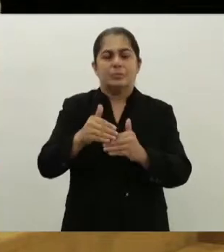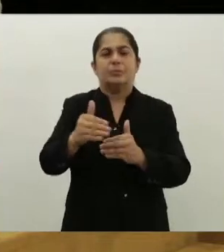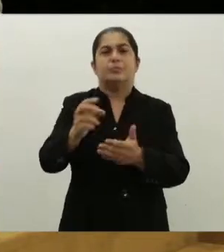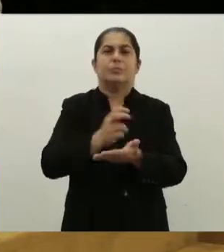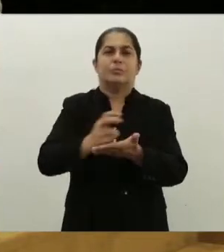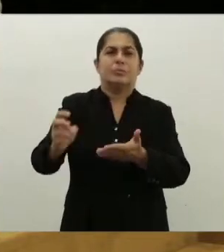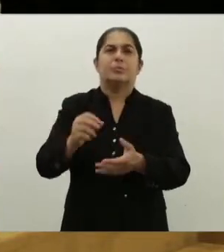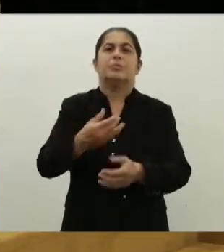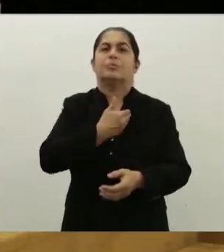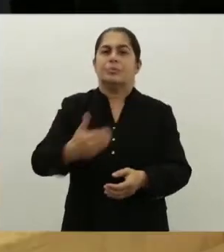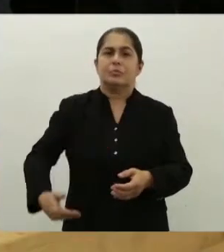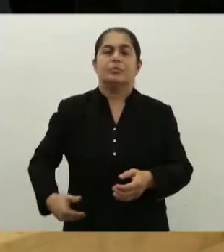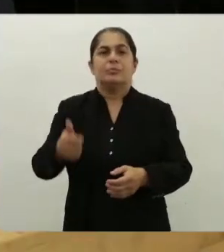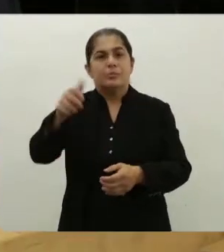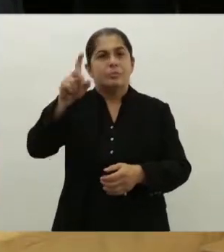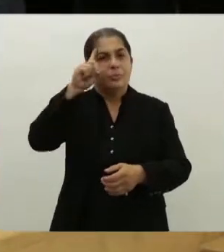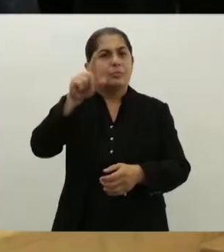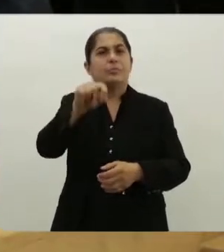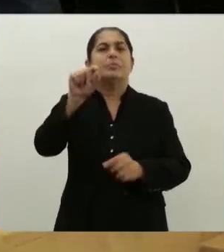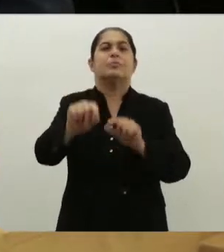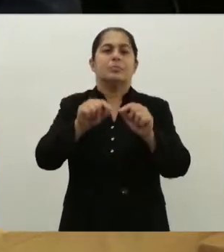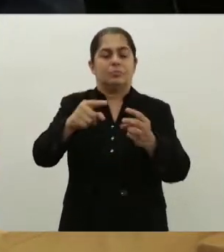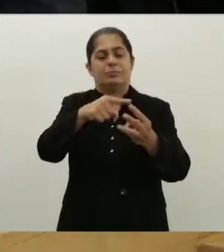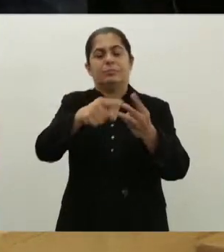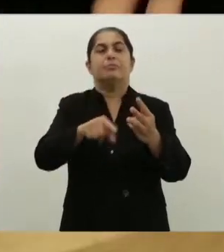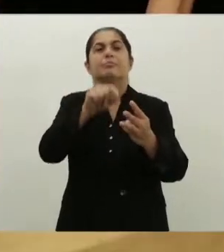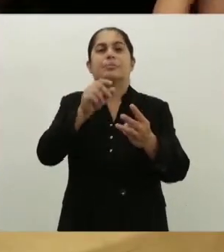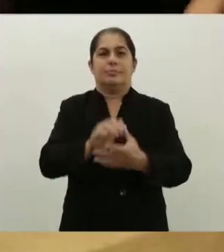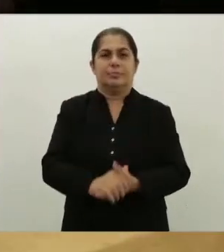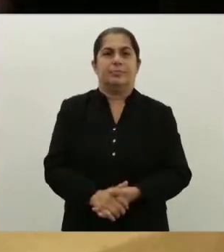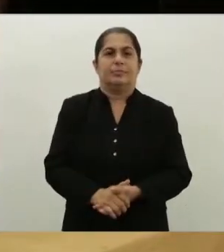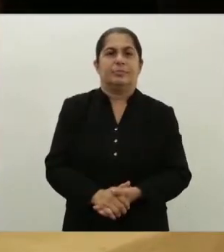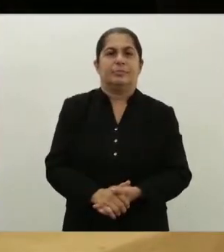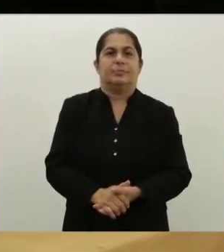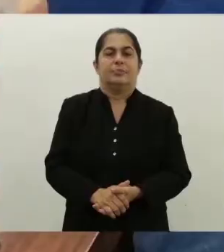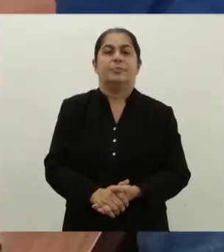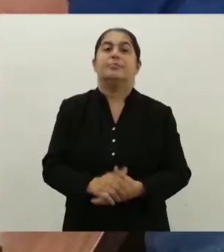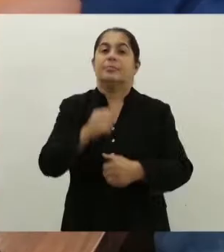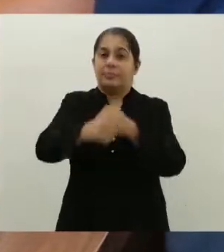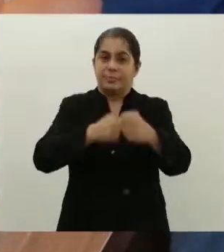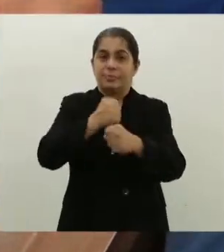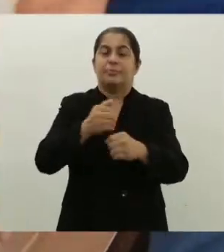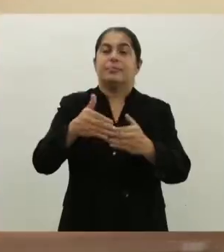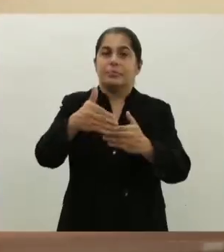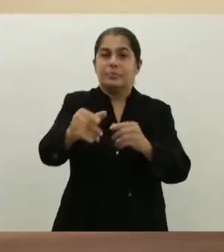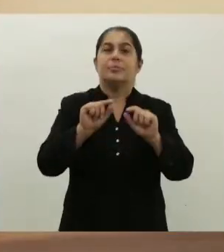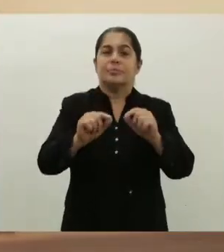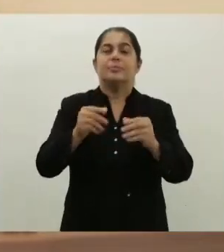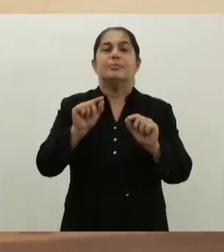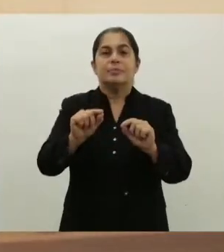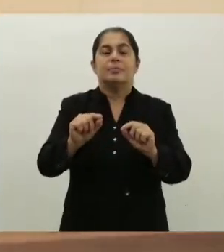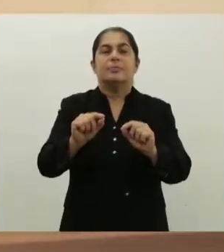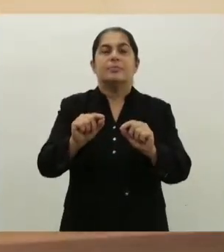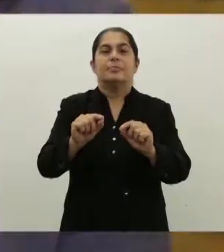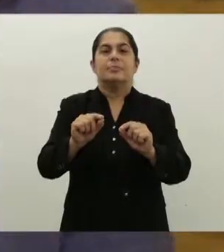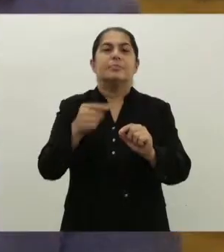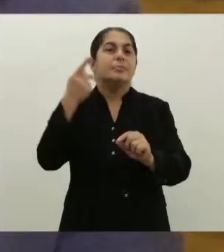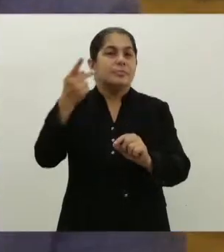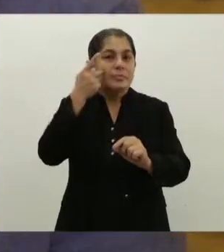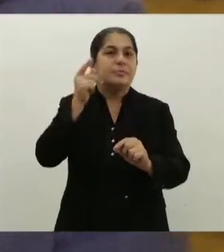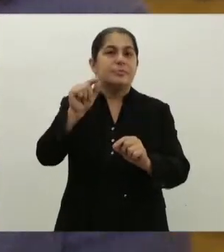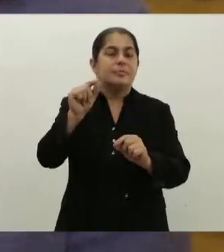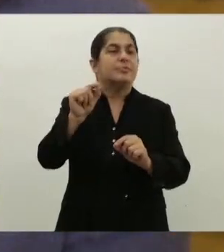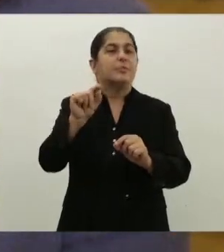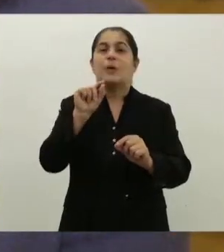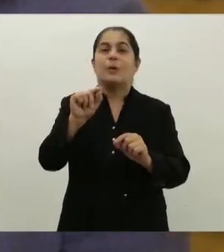Ministério Público da Paraíba foi o uso da urna eletrônica, que trouxe mais segurança e agilidade na contagem dos votos. Foi